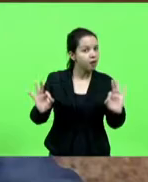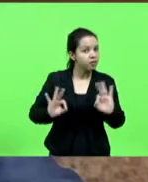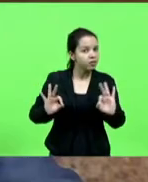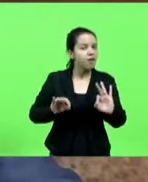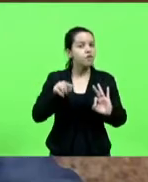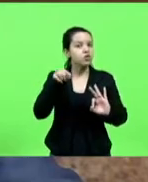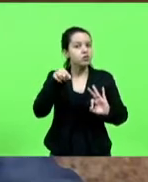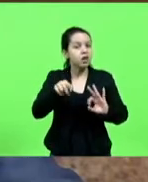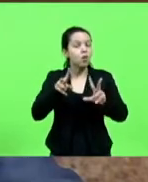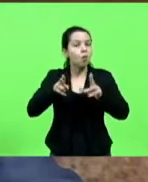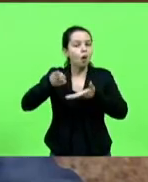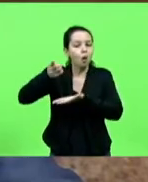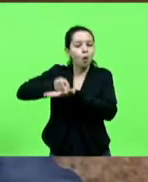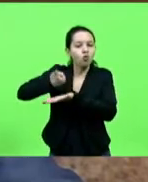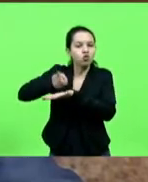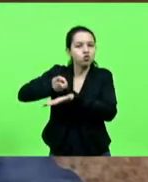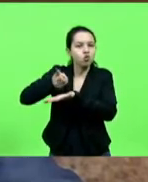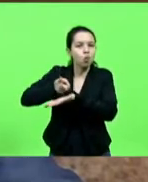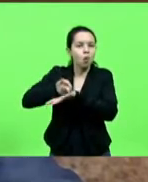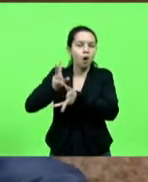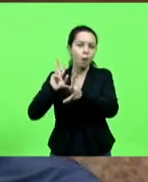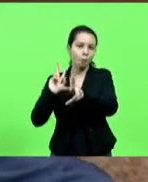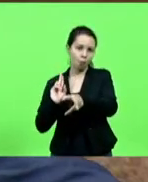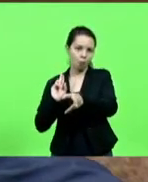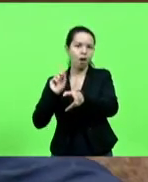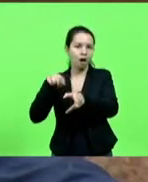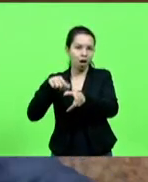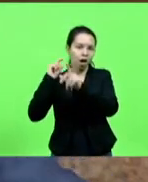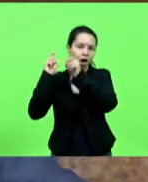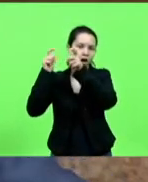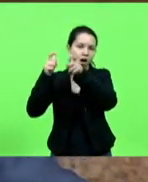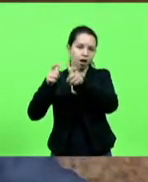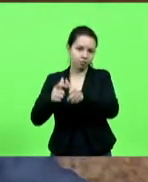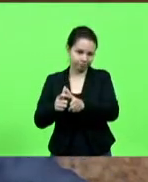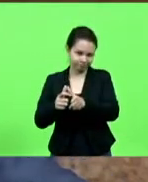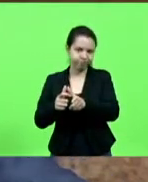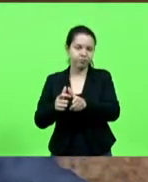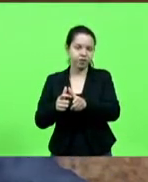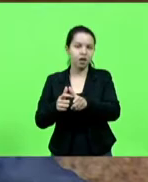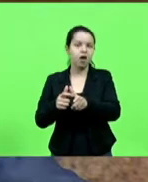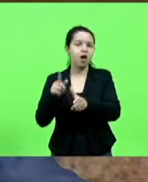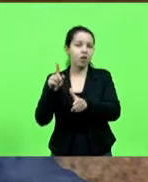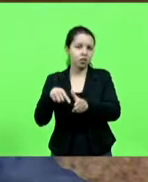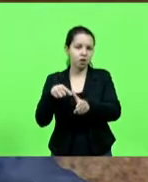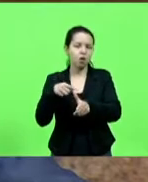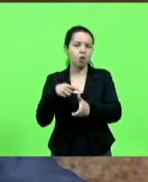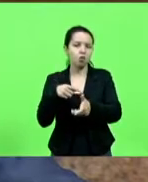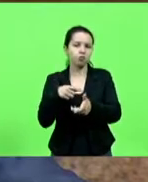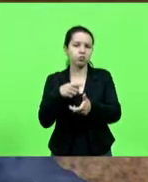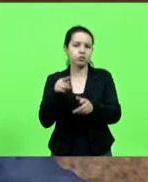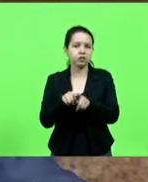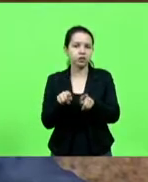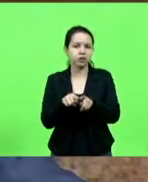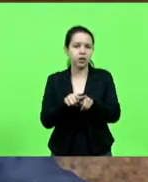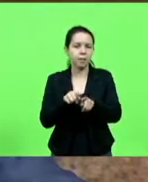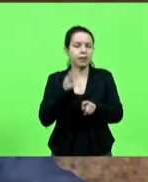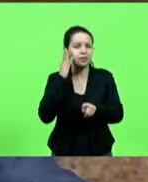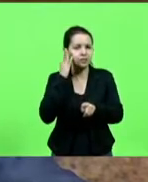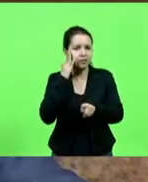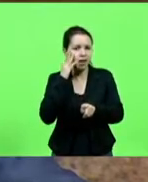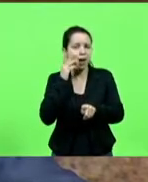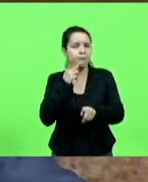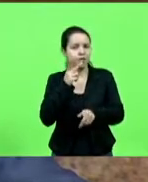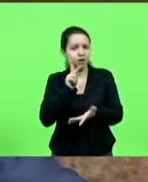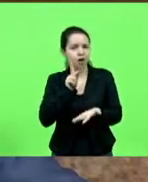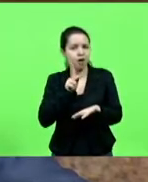conservado, ser um conservador. E por questões óbvias, outra coisa que faz alusão ao conservadorismo